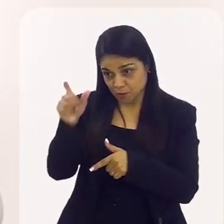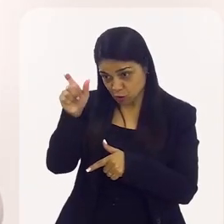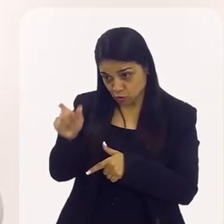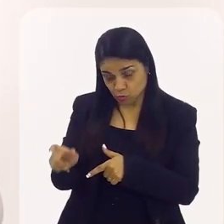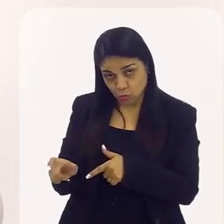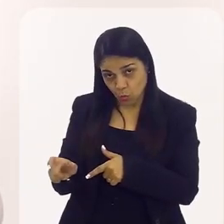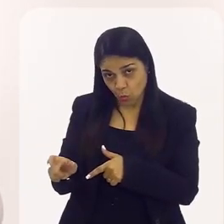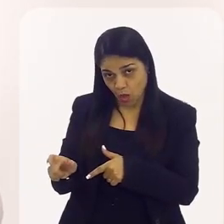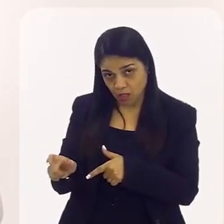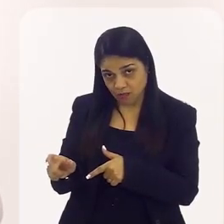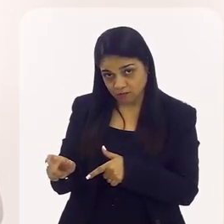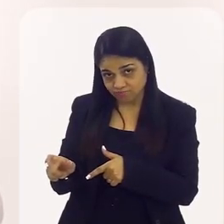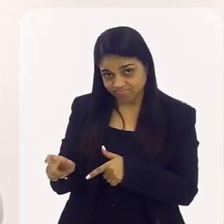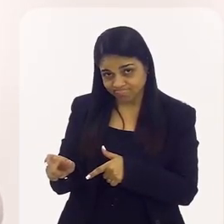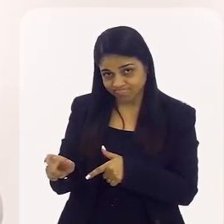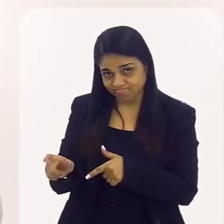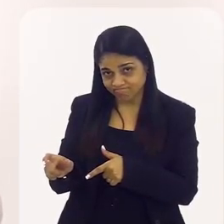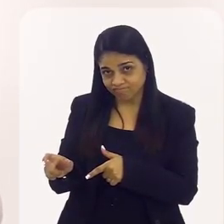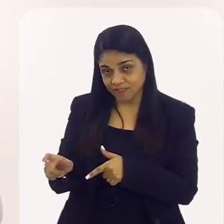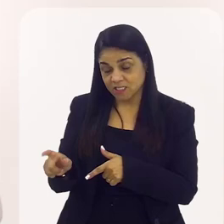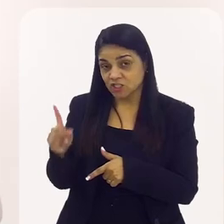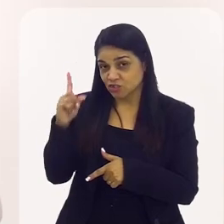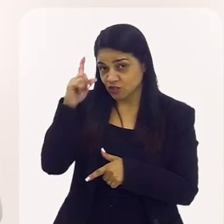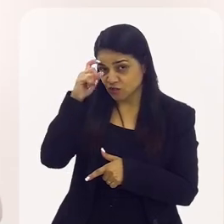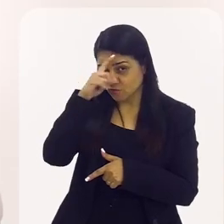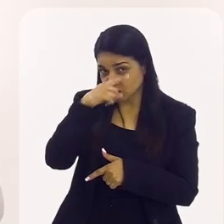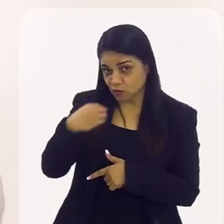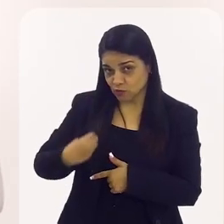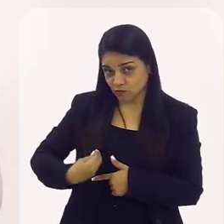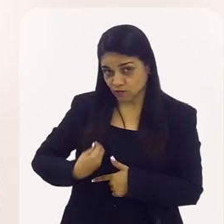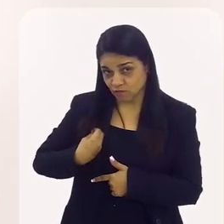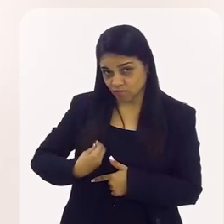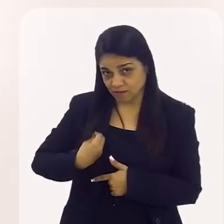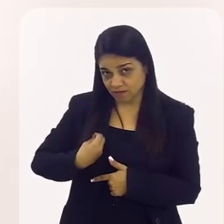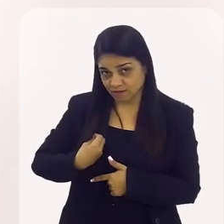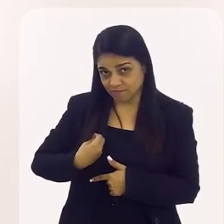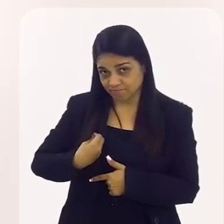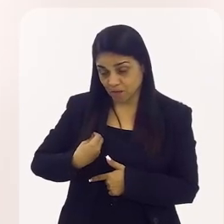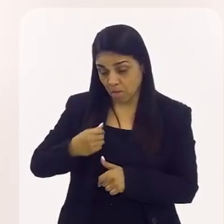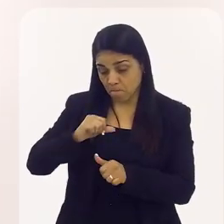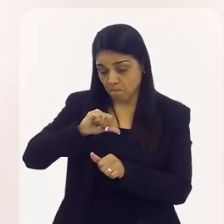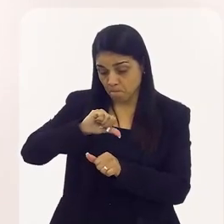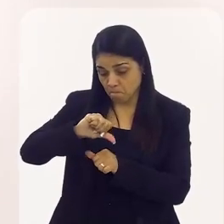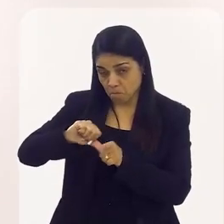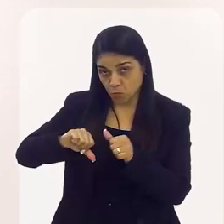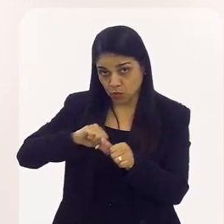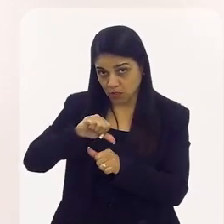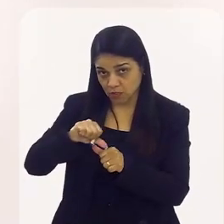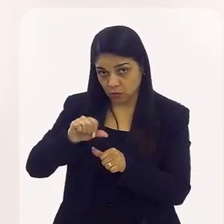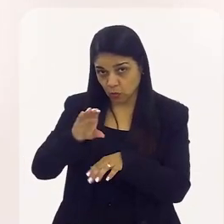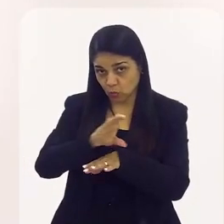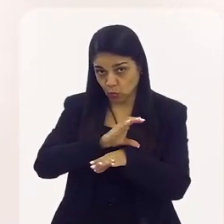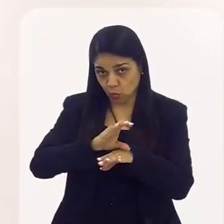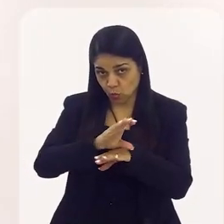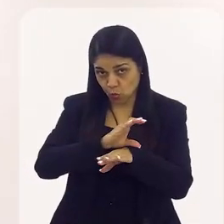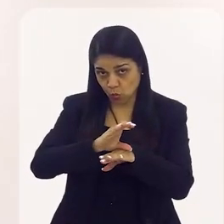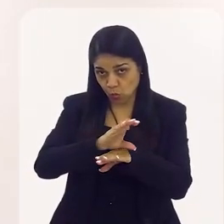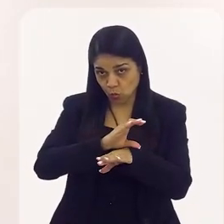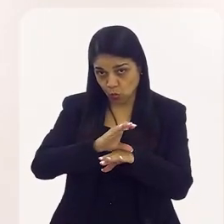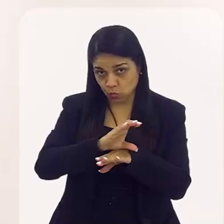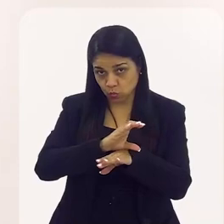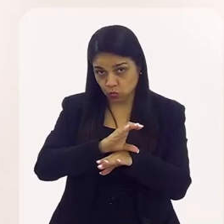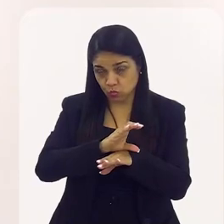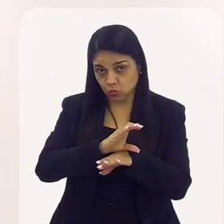pessoa de uma situação que ela pode, infelizmente,